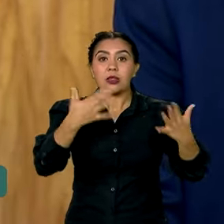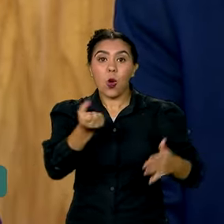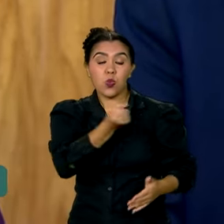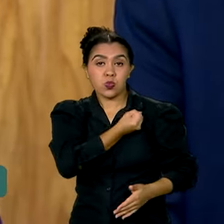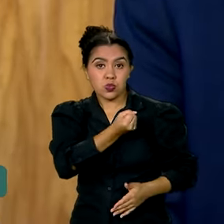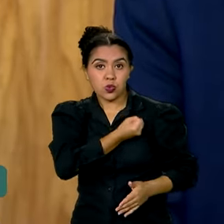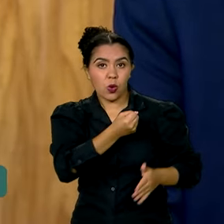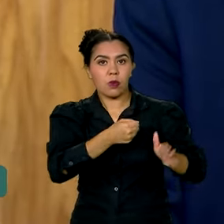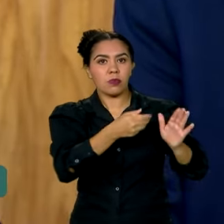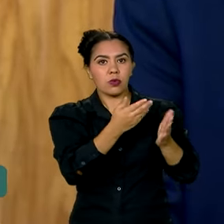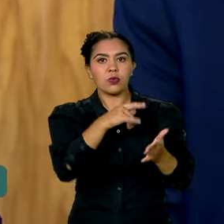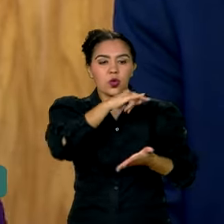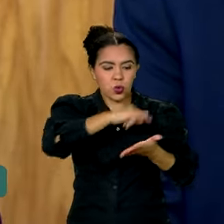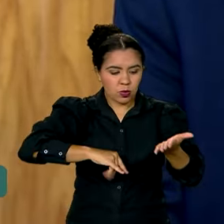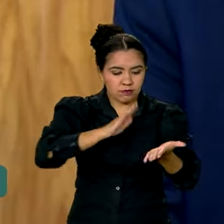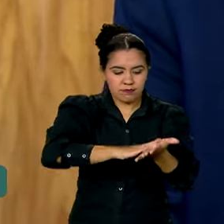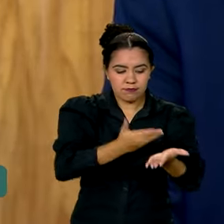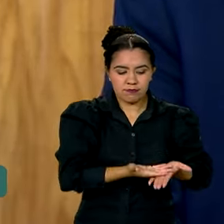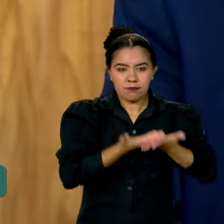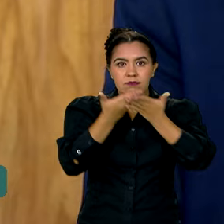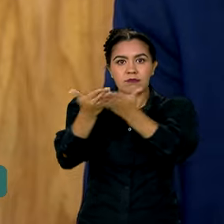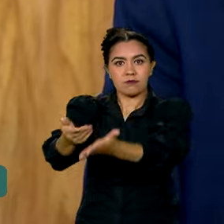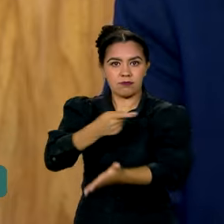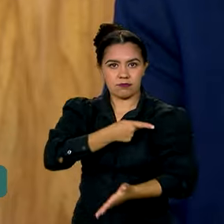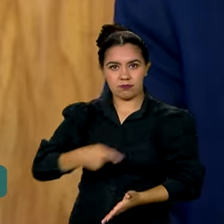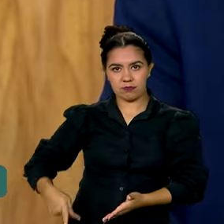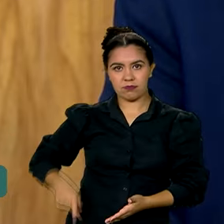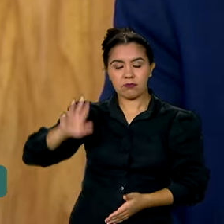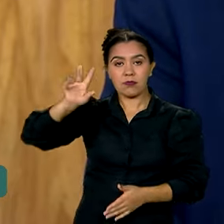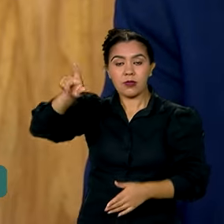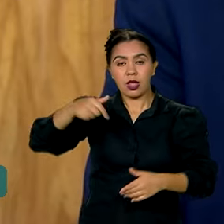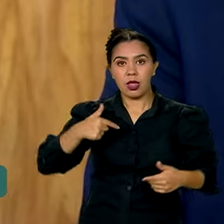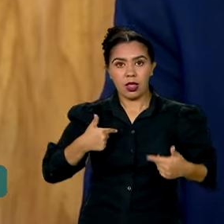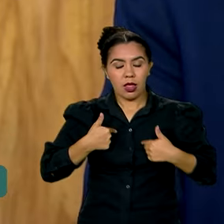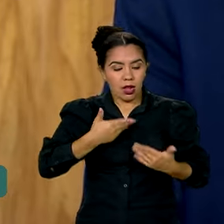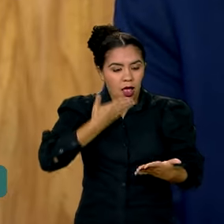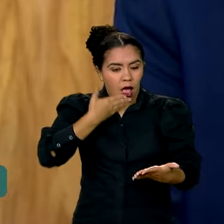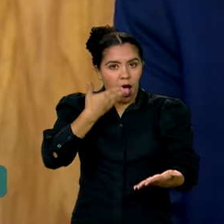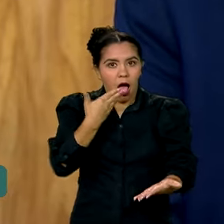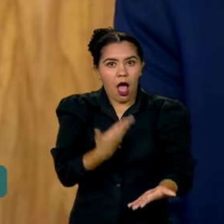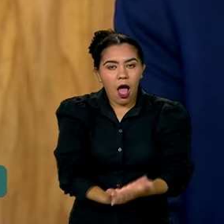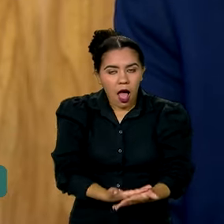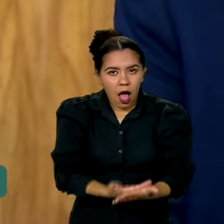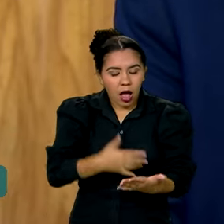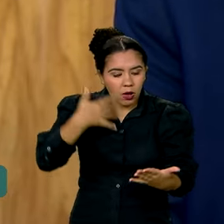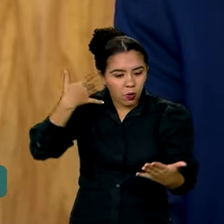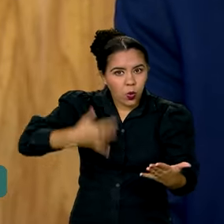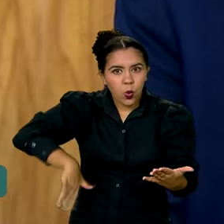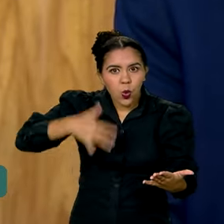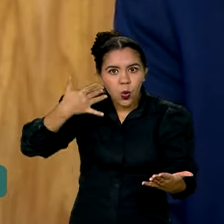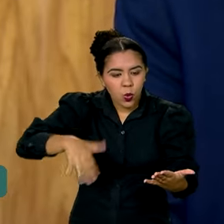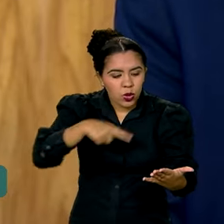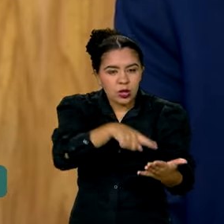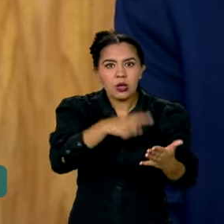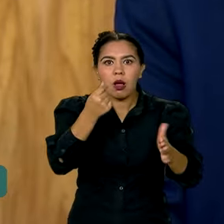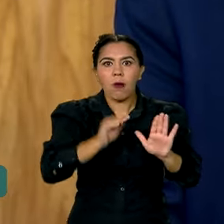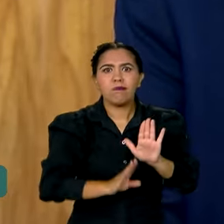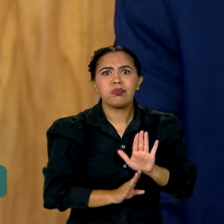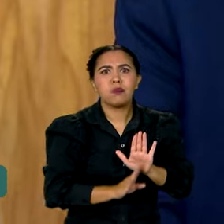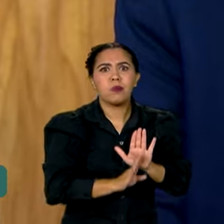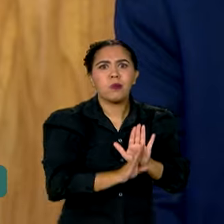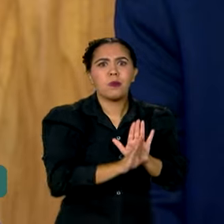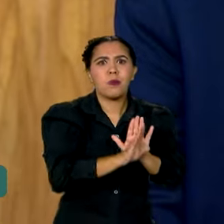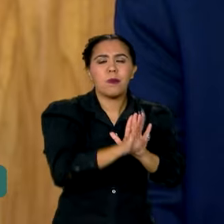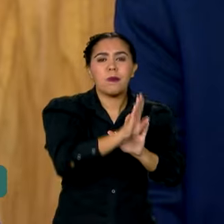apresentados para o presidente. Ele ficou extremamente impressionado, mal impressionado, com o aumento dos subsídios, que está